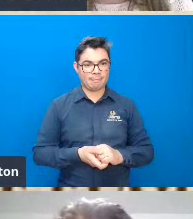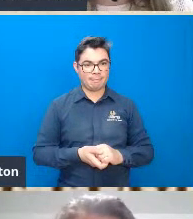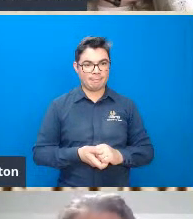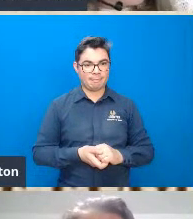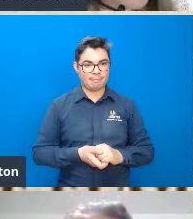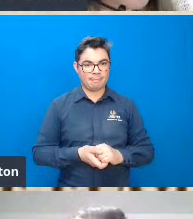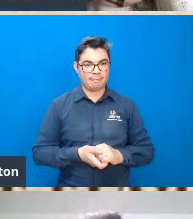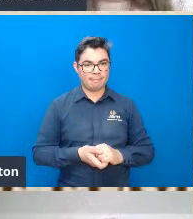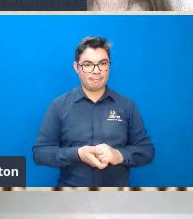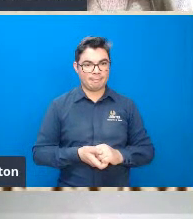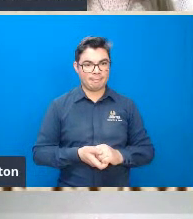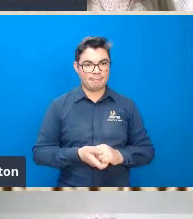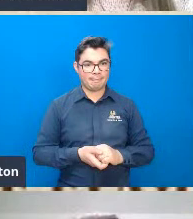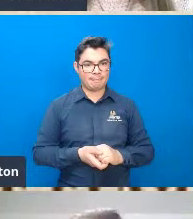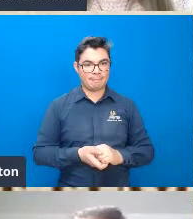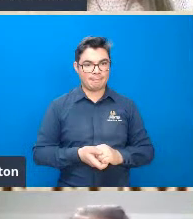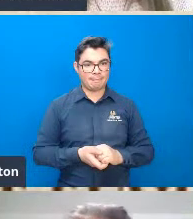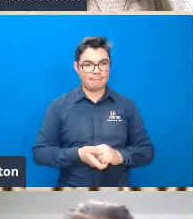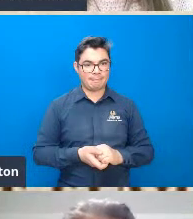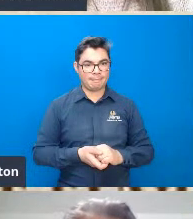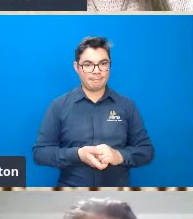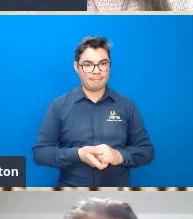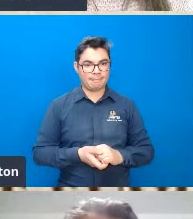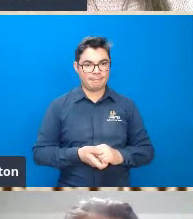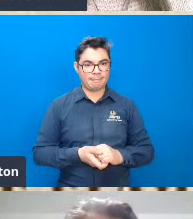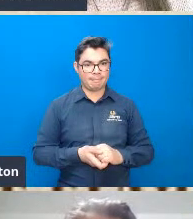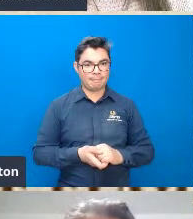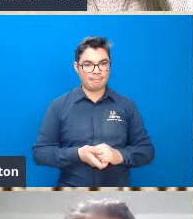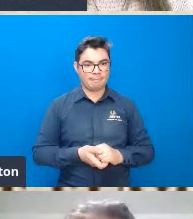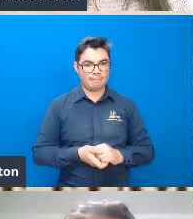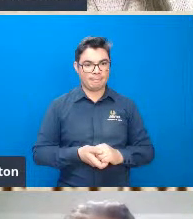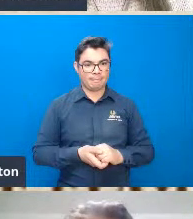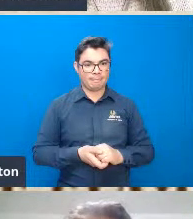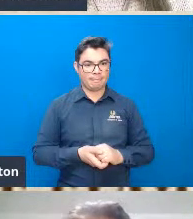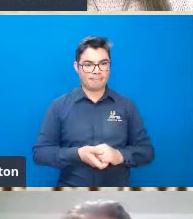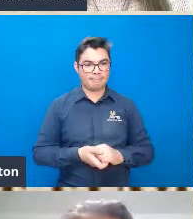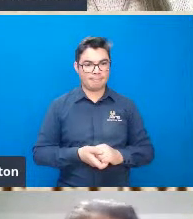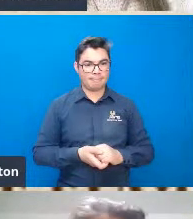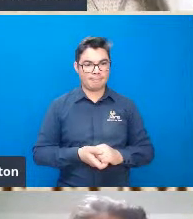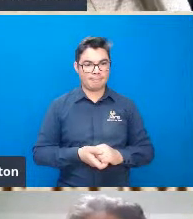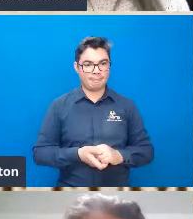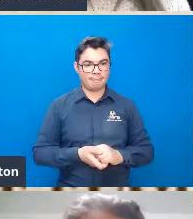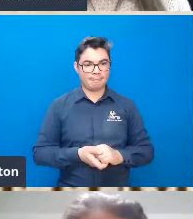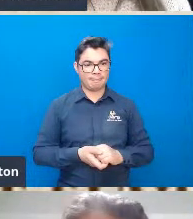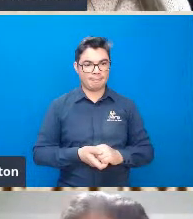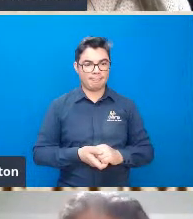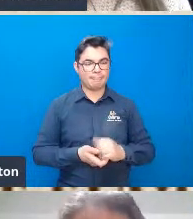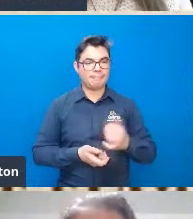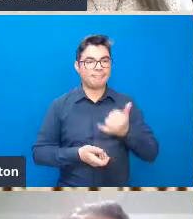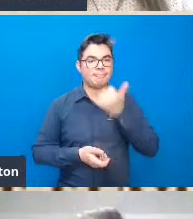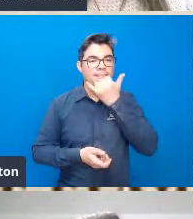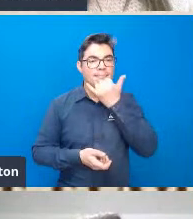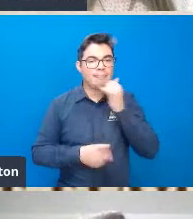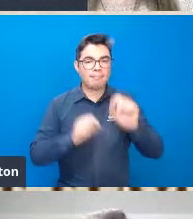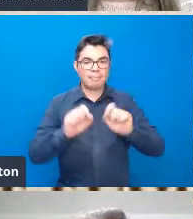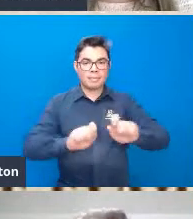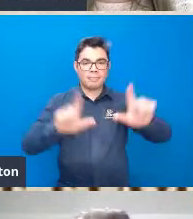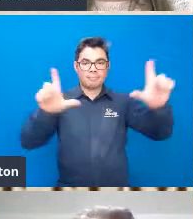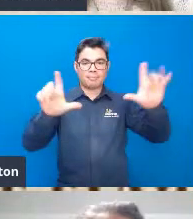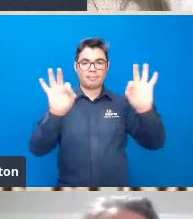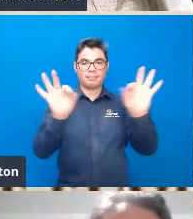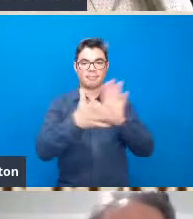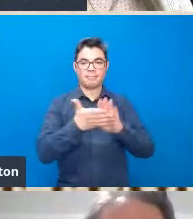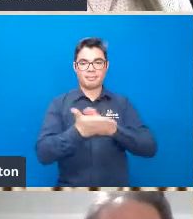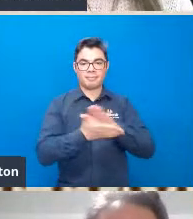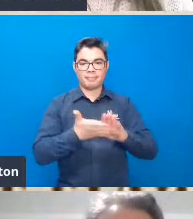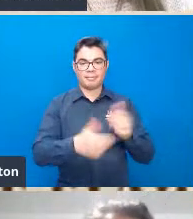Pode ser, pode ser. Daí a gente já... Legal, eu vou então aqui... Acho que é mais fácil. Desculpa, eu não... Não, imagina, acontece